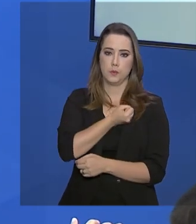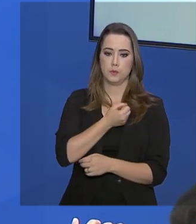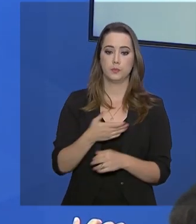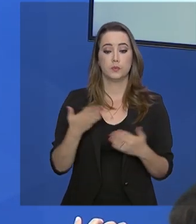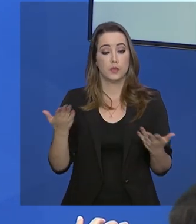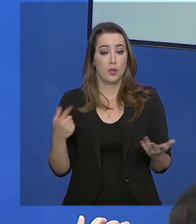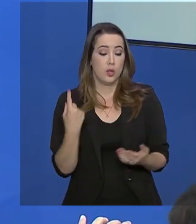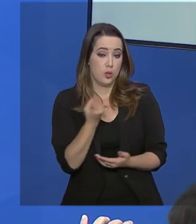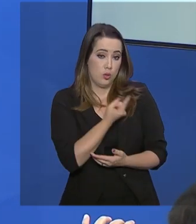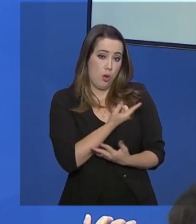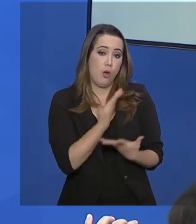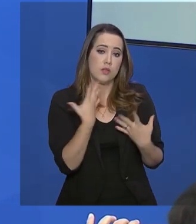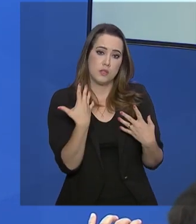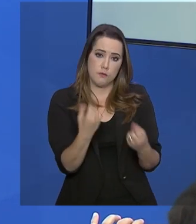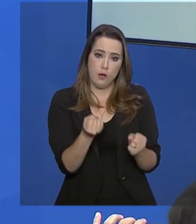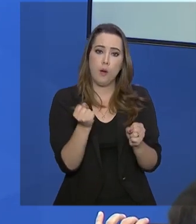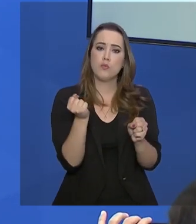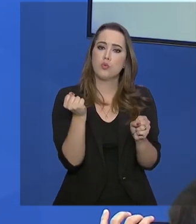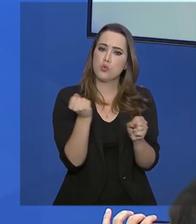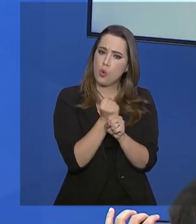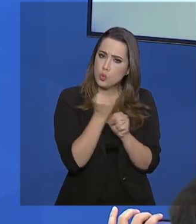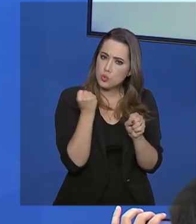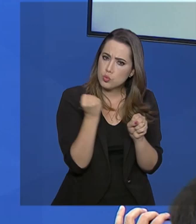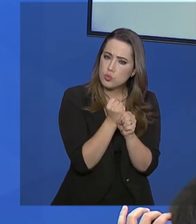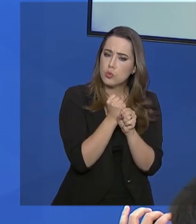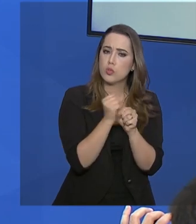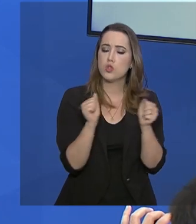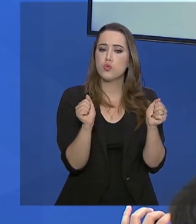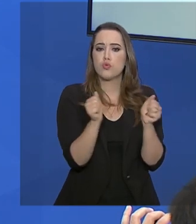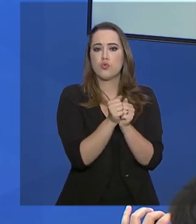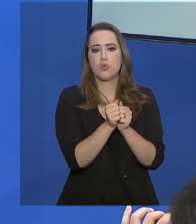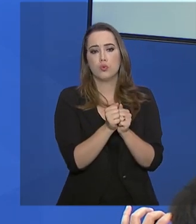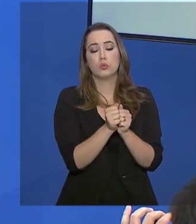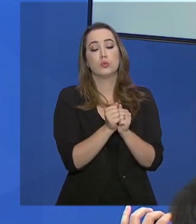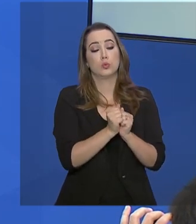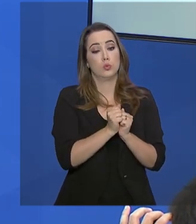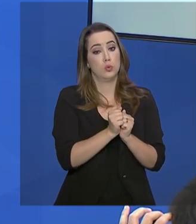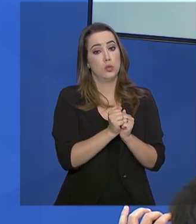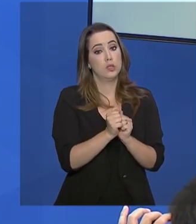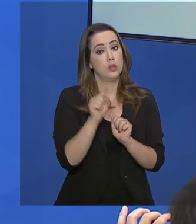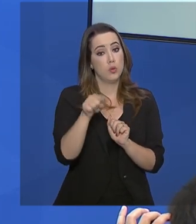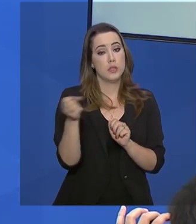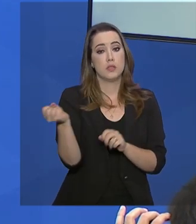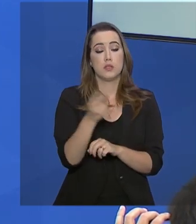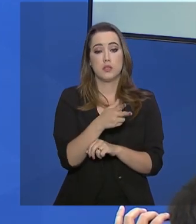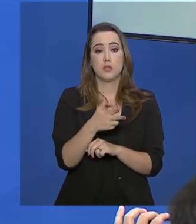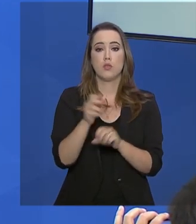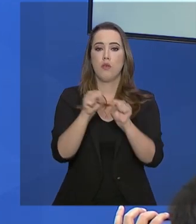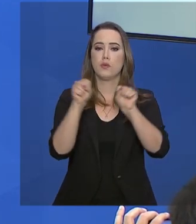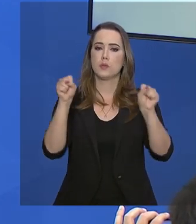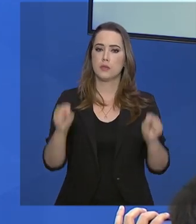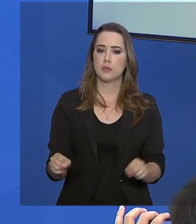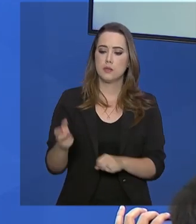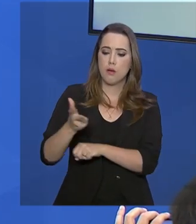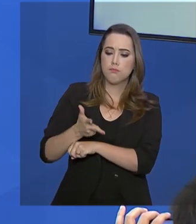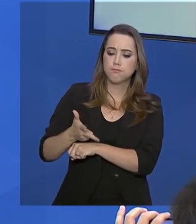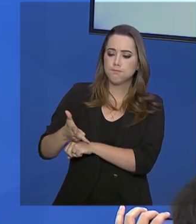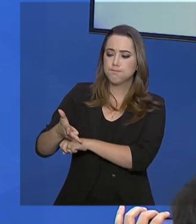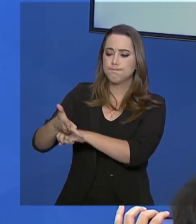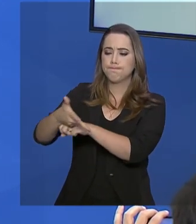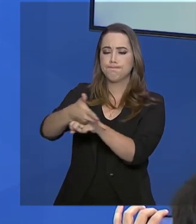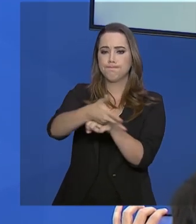E é isso que nós vamos construir em conjunto com esse novo modelo de monitoramento por imagens de alta resolução,